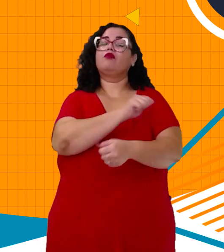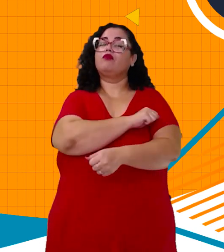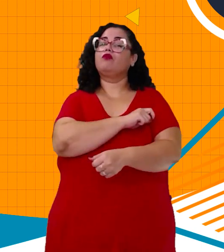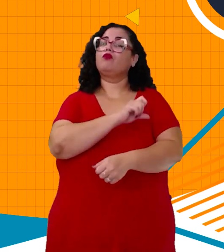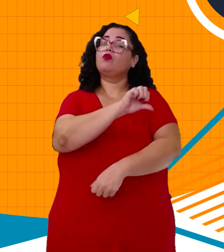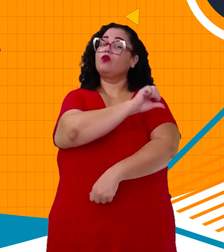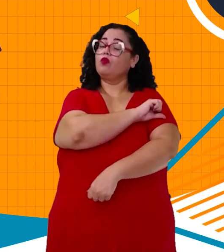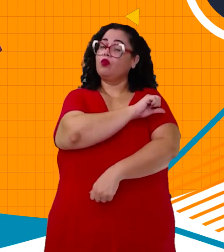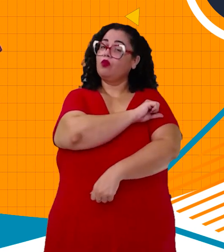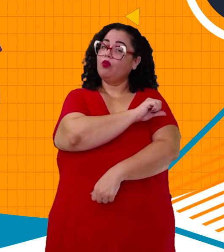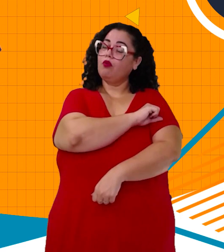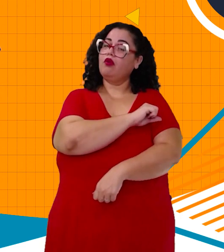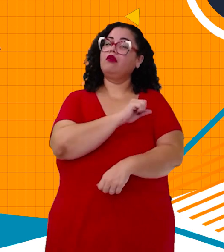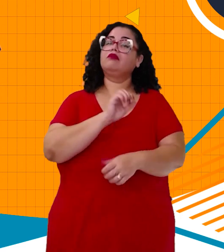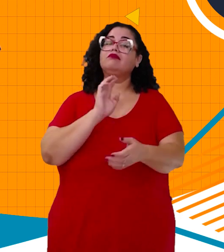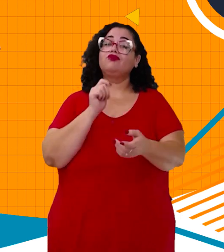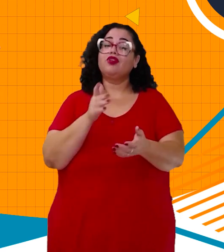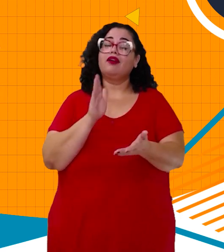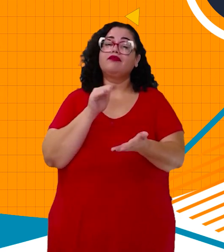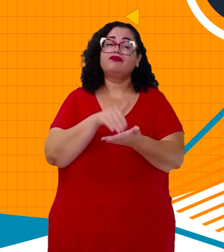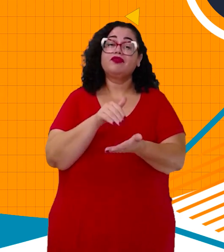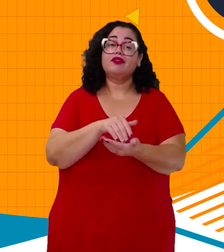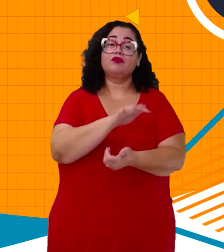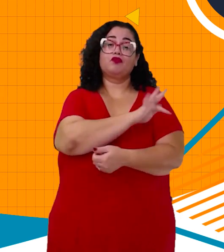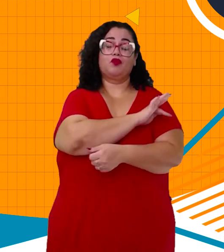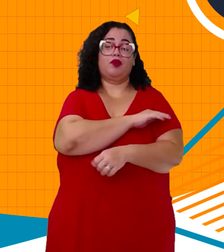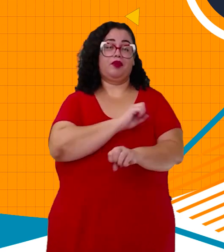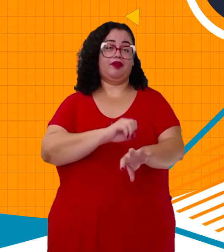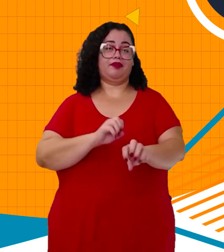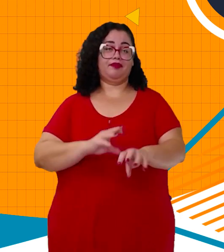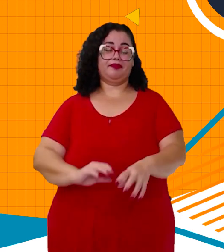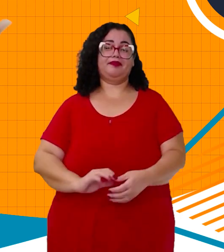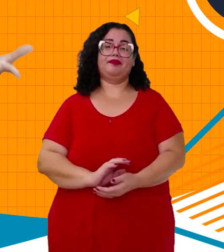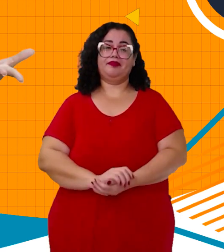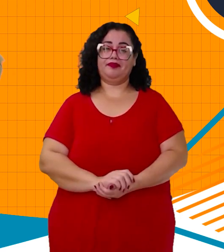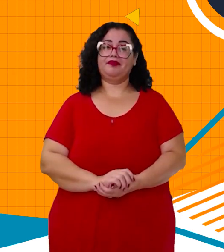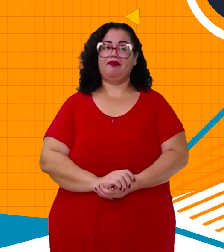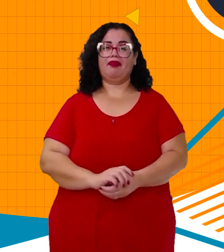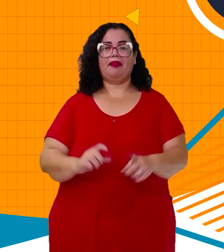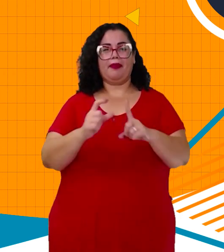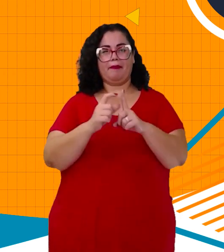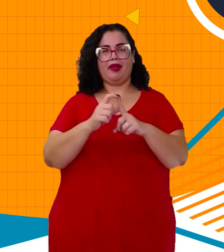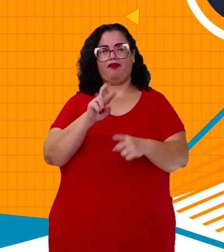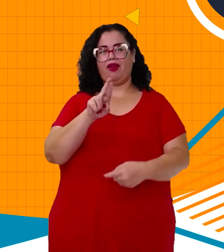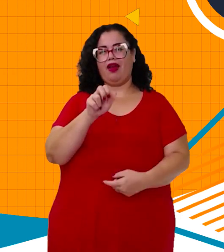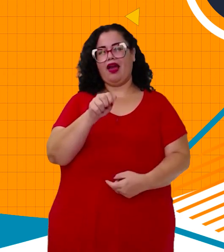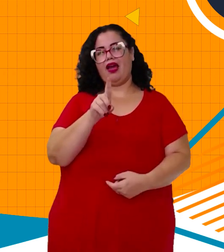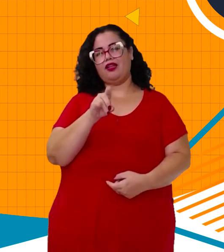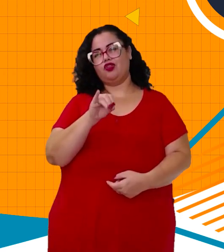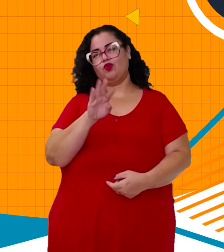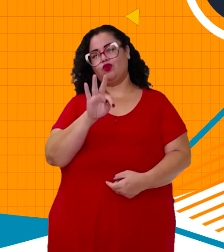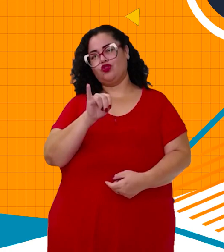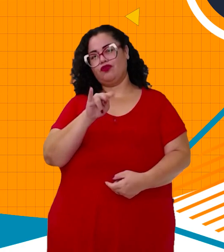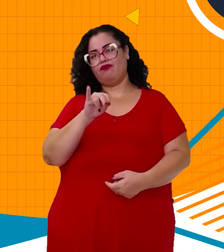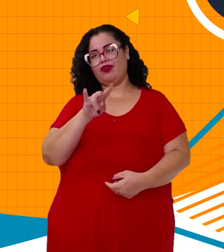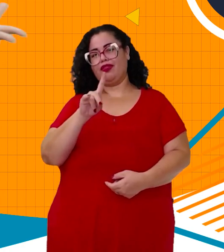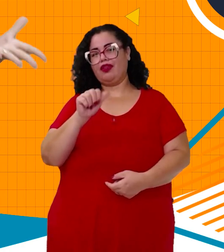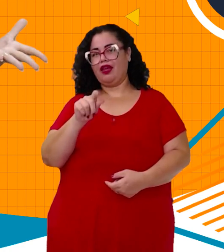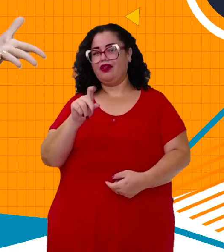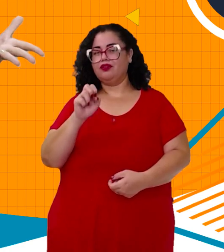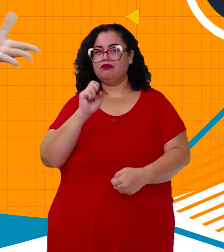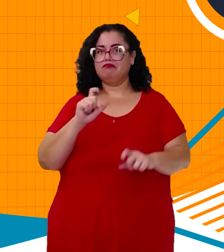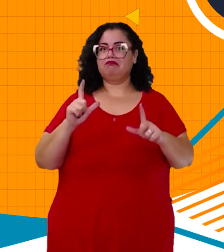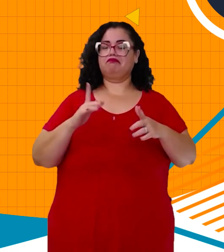do nono ano dos anos finais do ensino fundamental. A palavra radioatividade causa